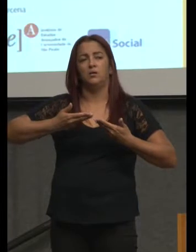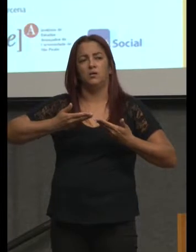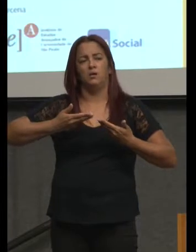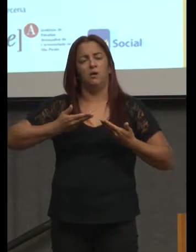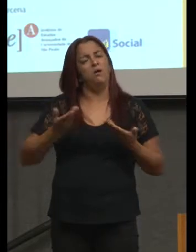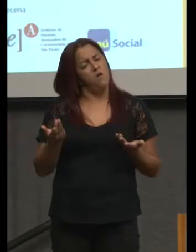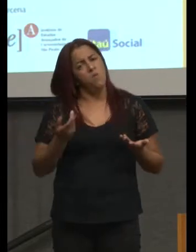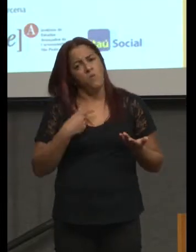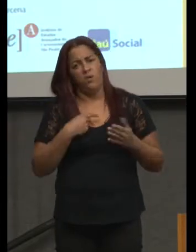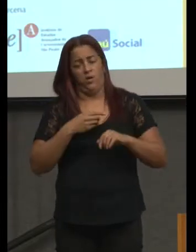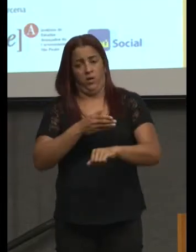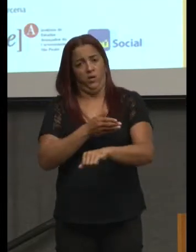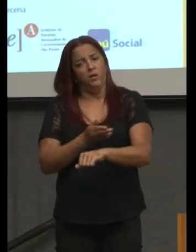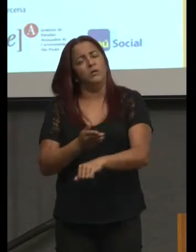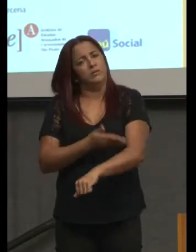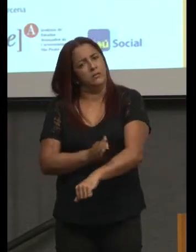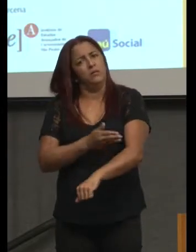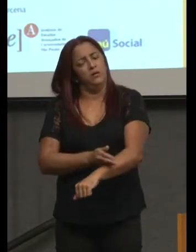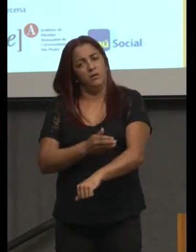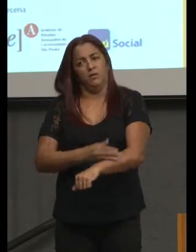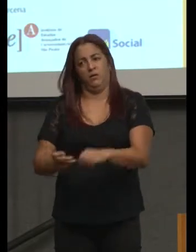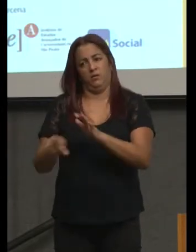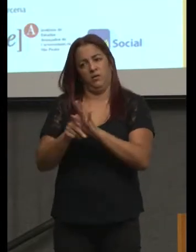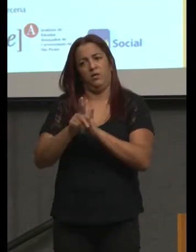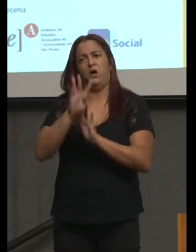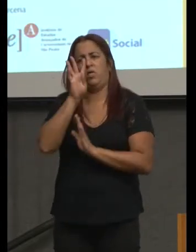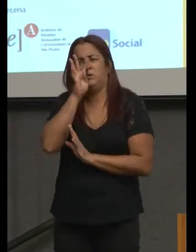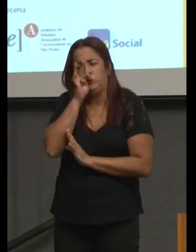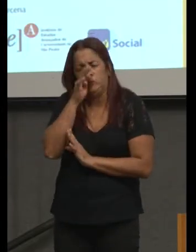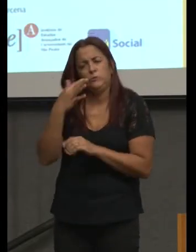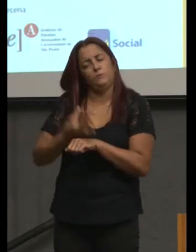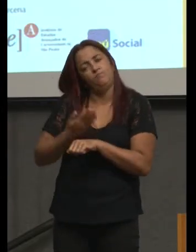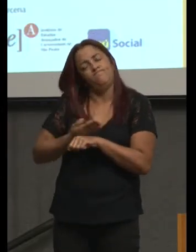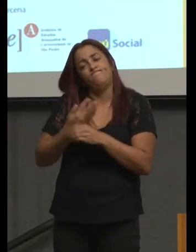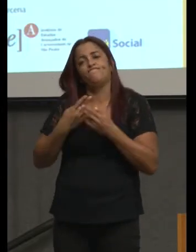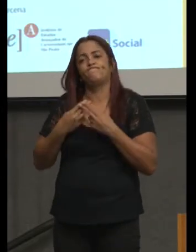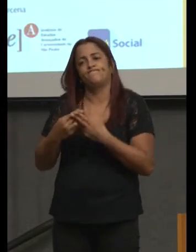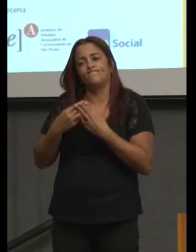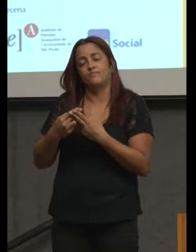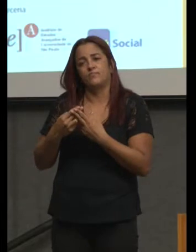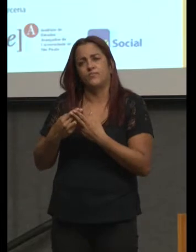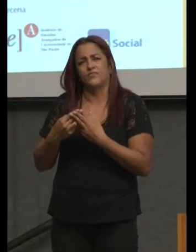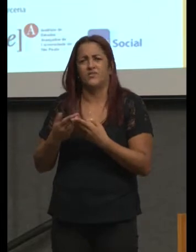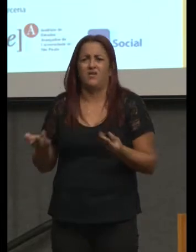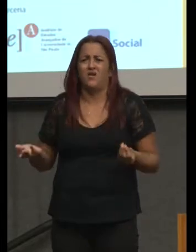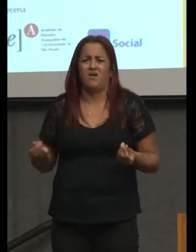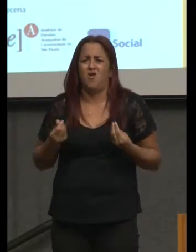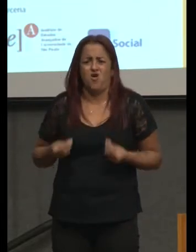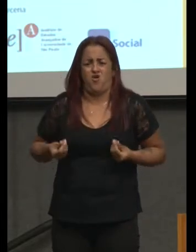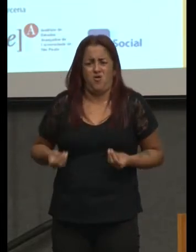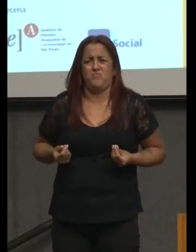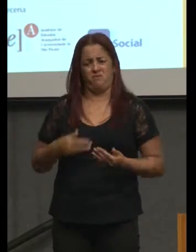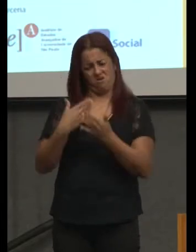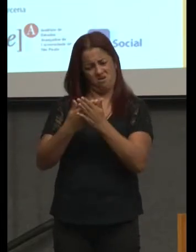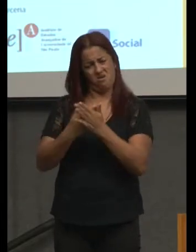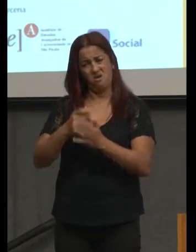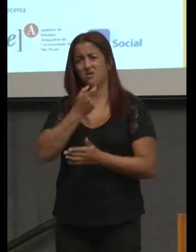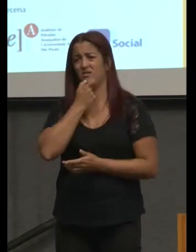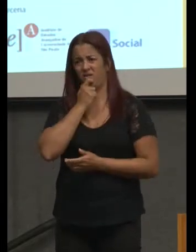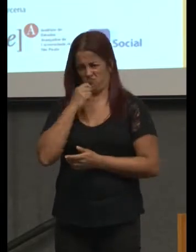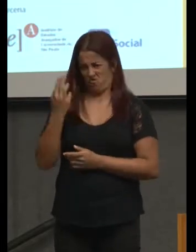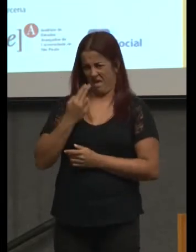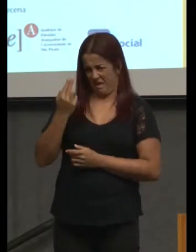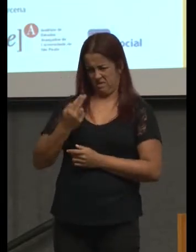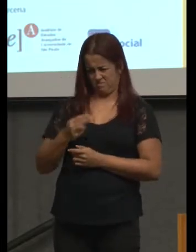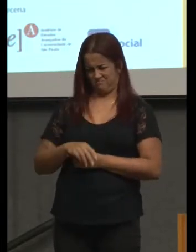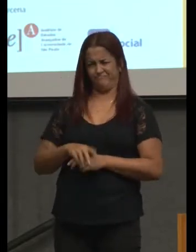o exercício da tolerância da responsabilidade pode estar presente. Na aula de inglês não dá. Será que não